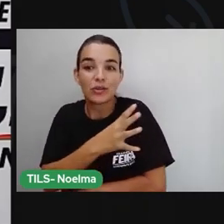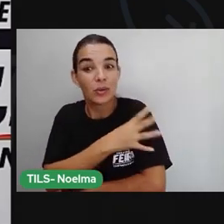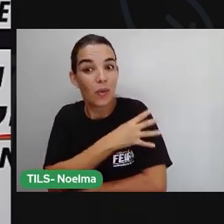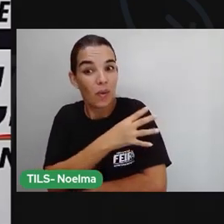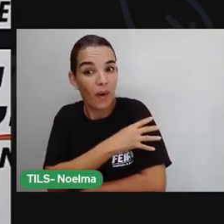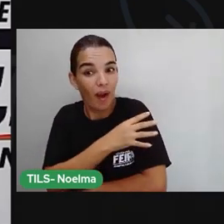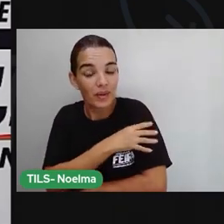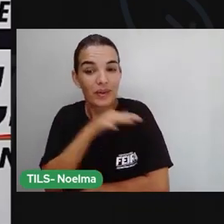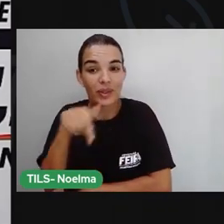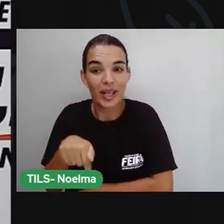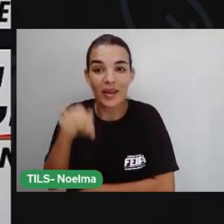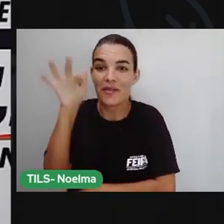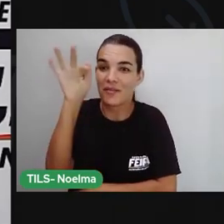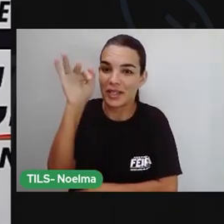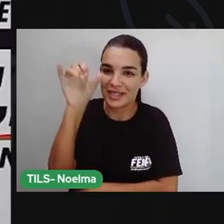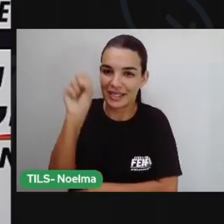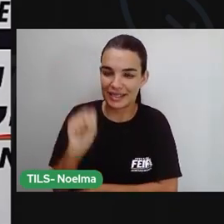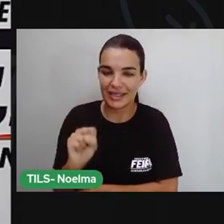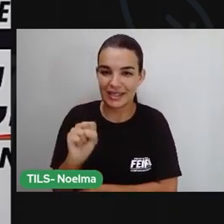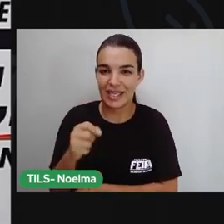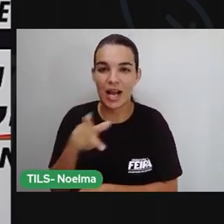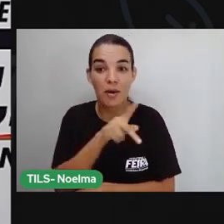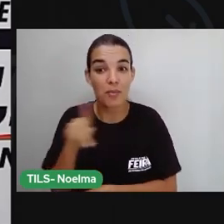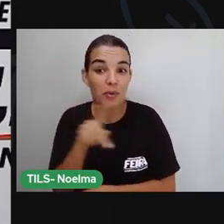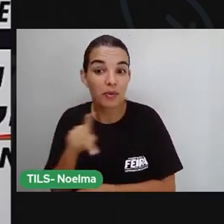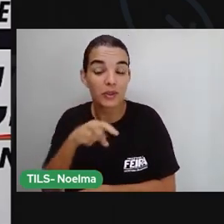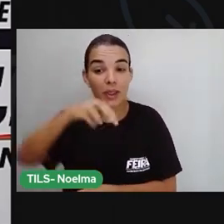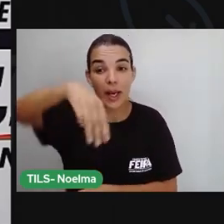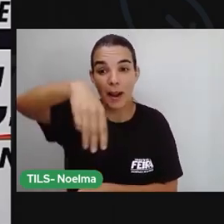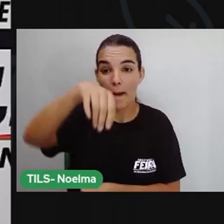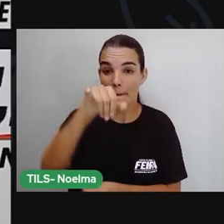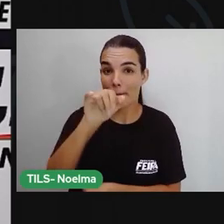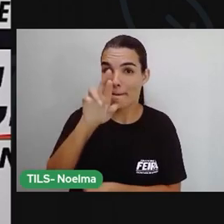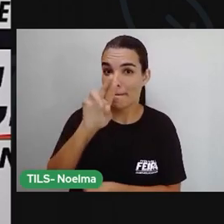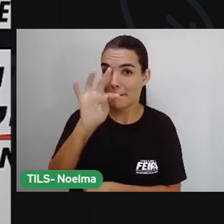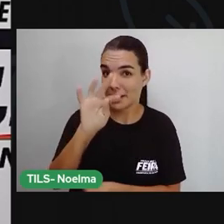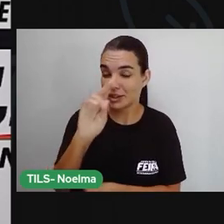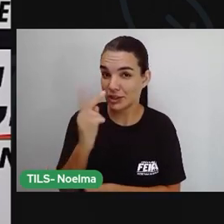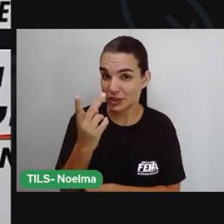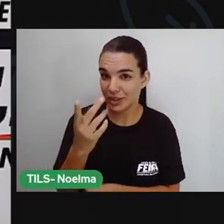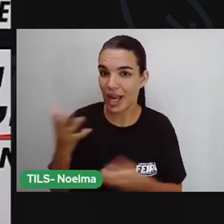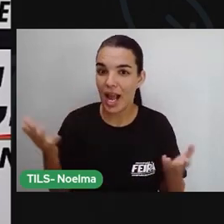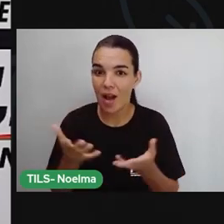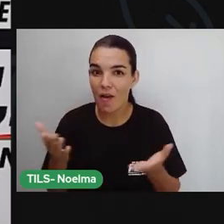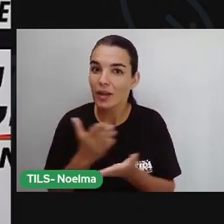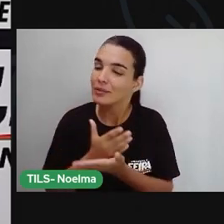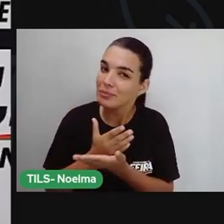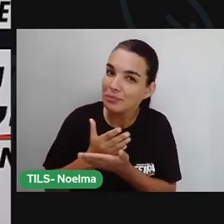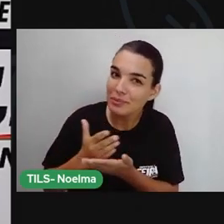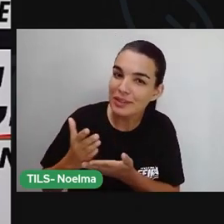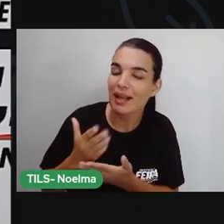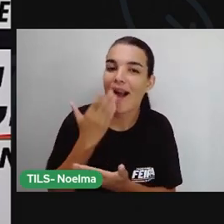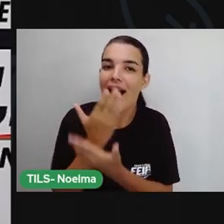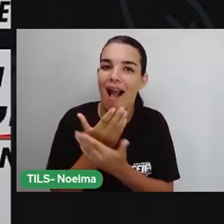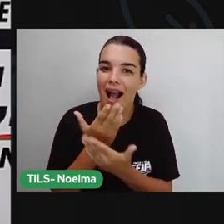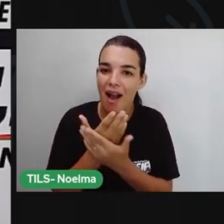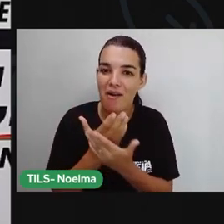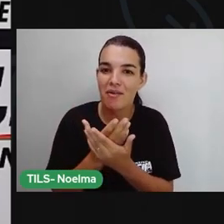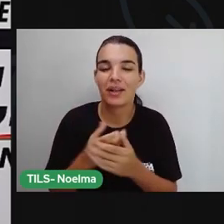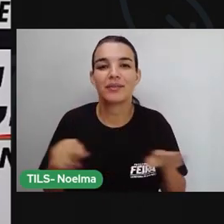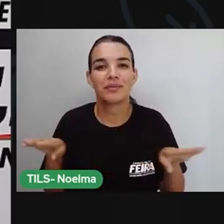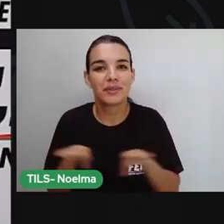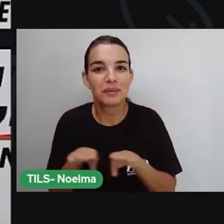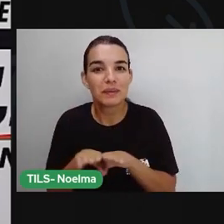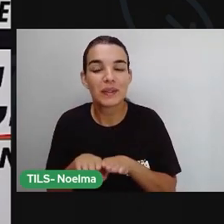aí de Feira de Santana. Eu sou a professora Mish e nós estaremos iniciando mais uma aula e